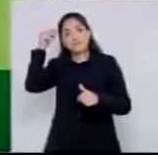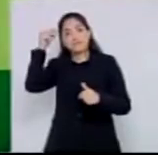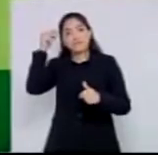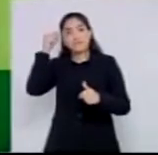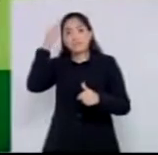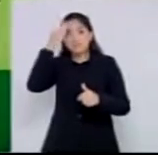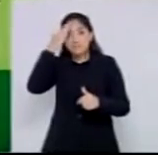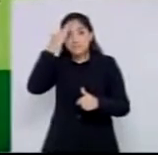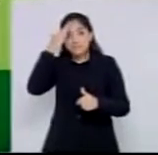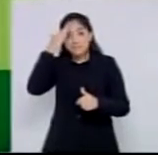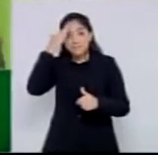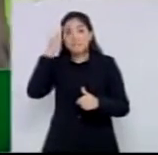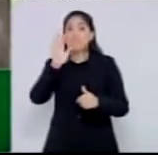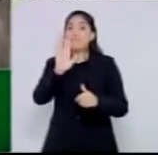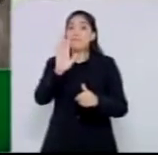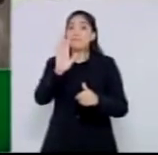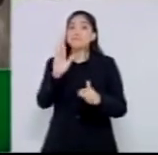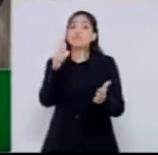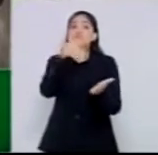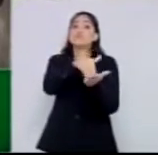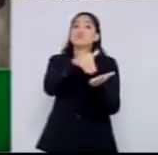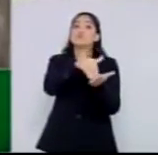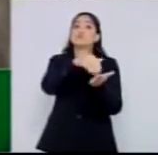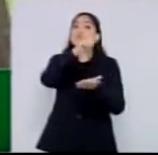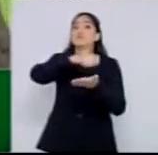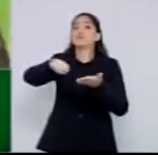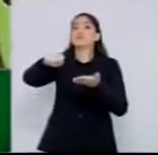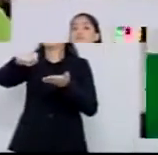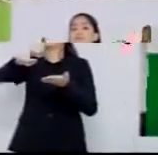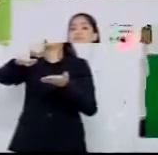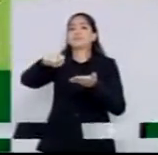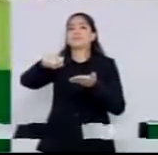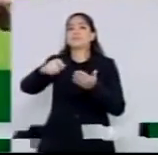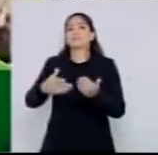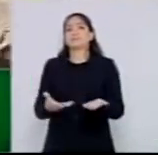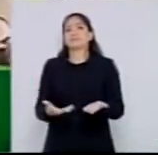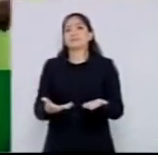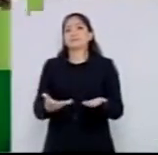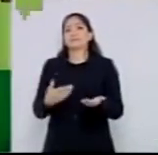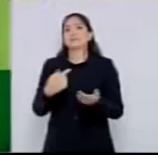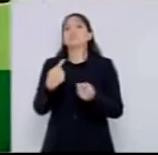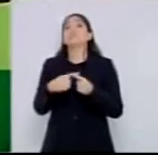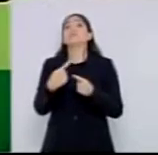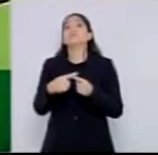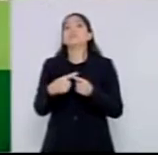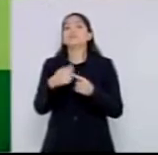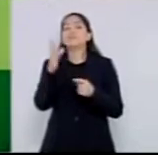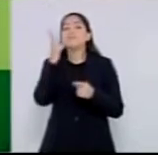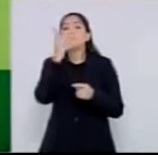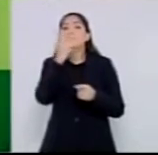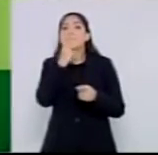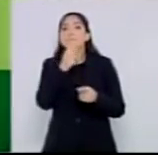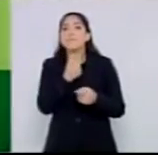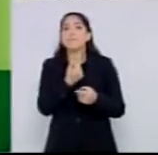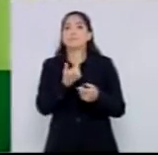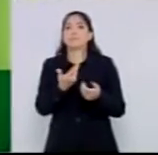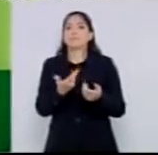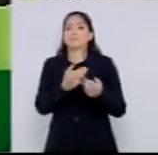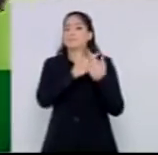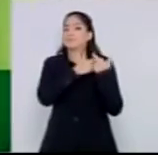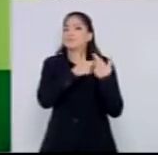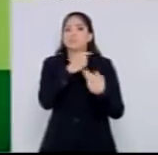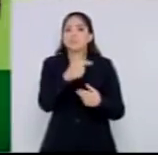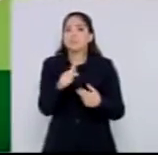e pior, era 20 milhões, por conta da demora, da incompetência, da perdida lá, do